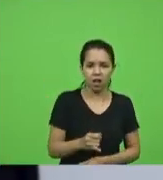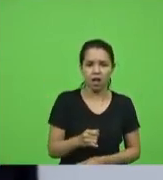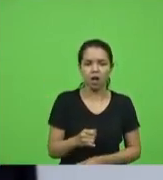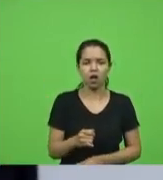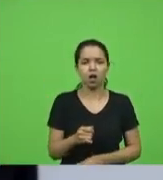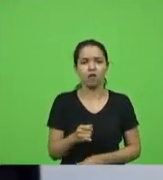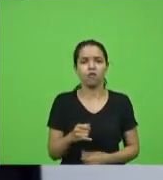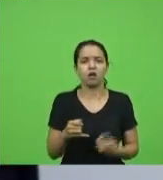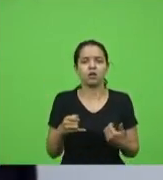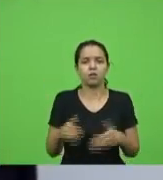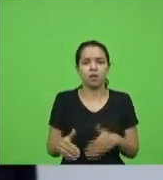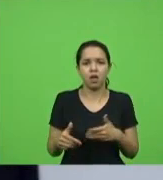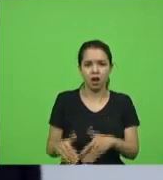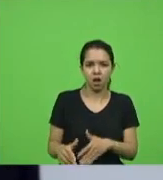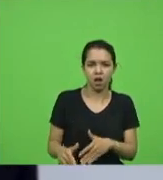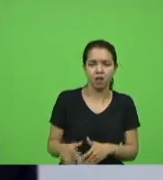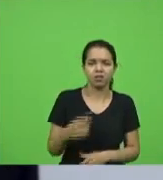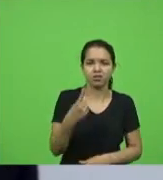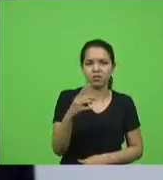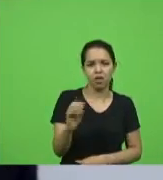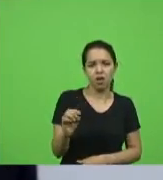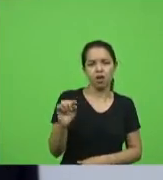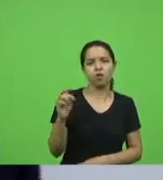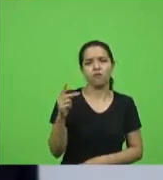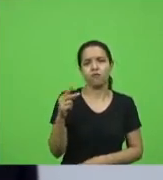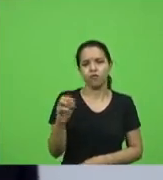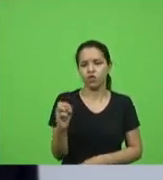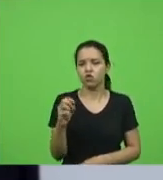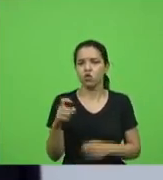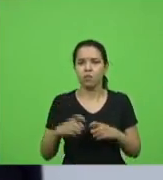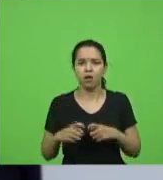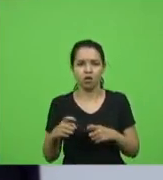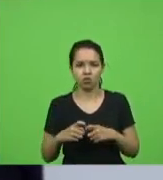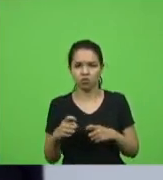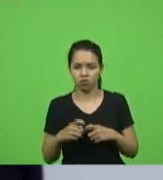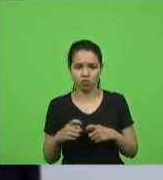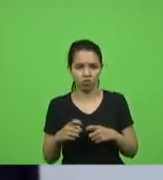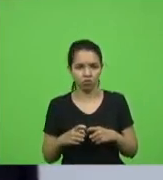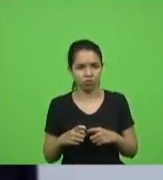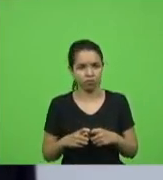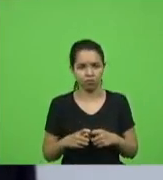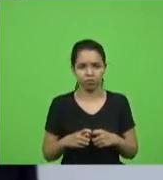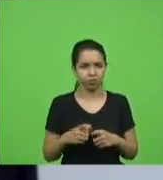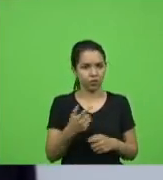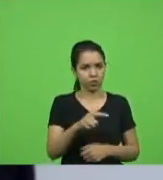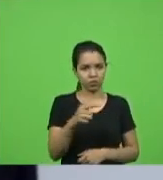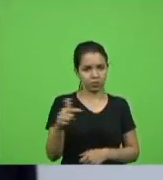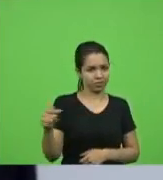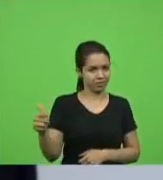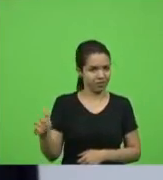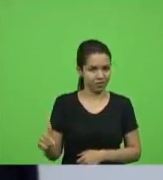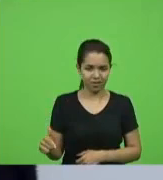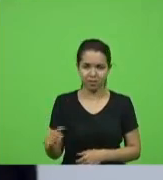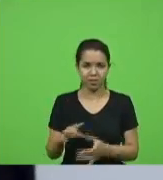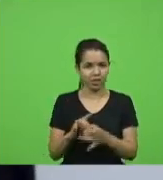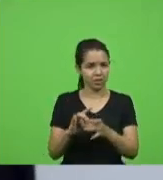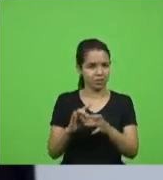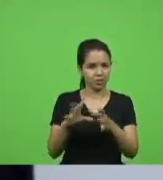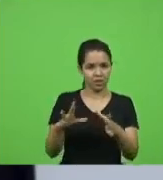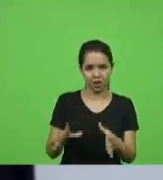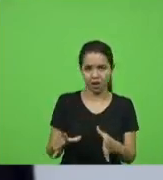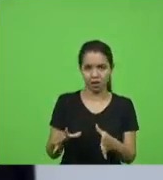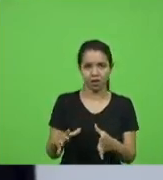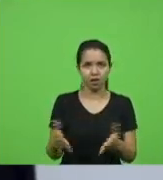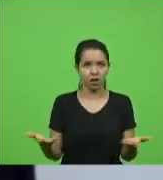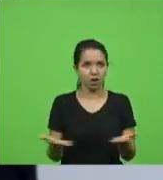liberar 10, 20 médicos não tem isso para liberar da Força Nacional de Saúde que